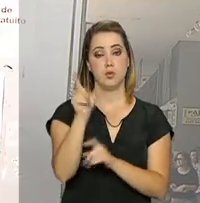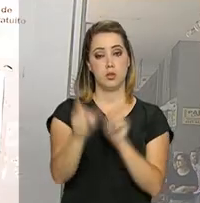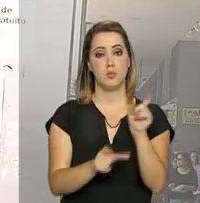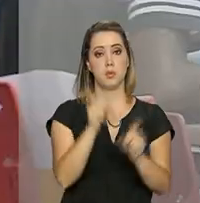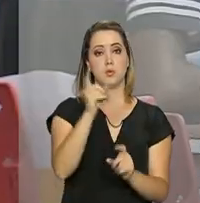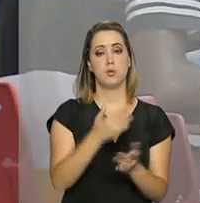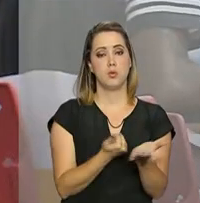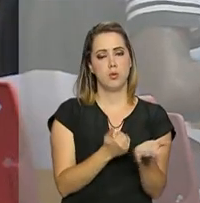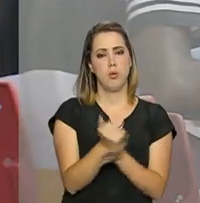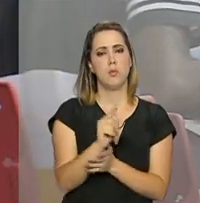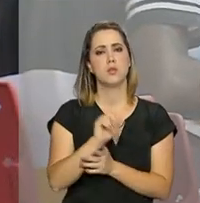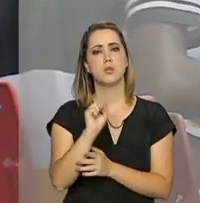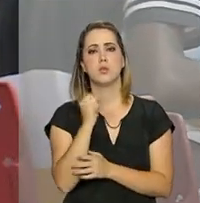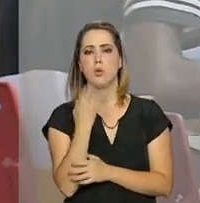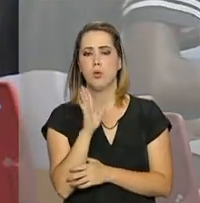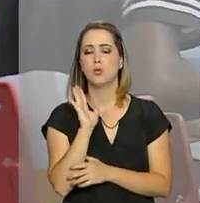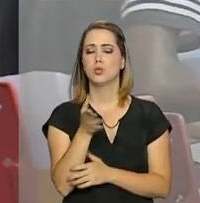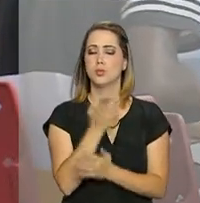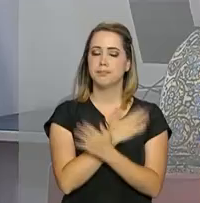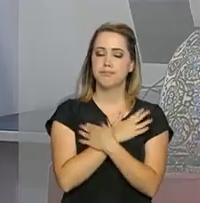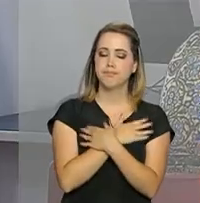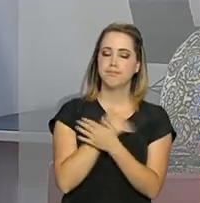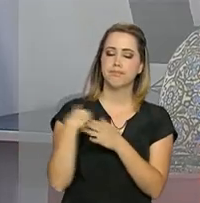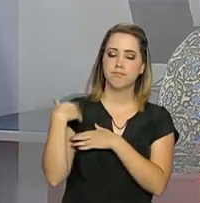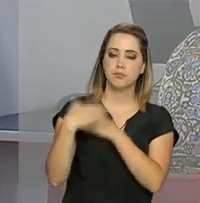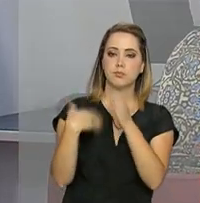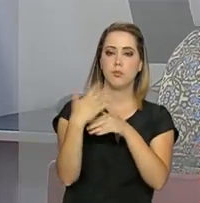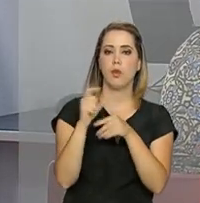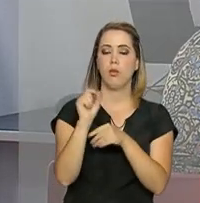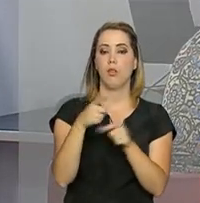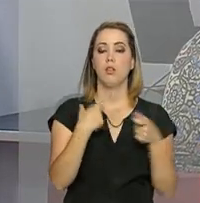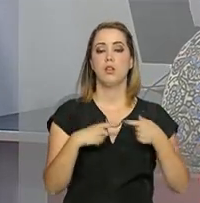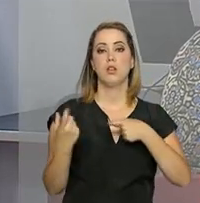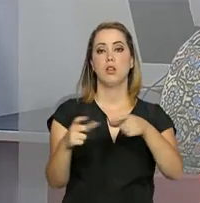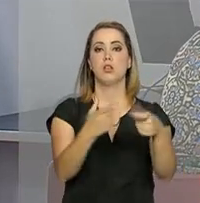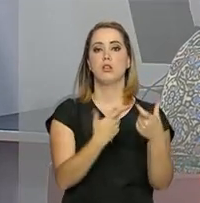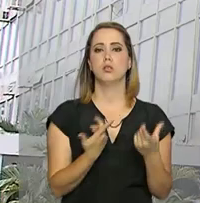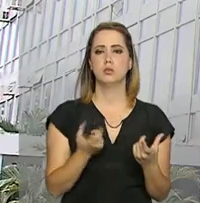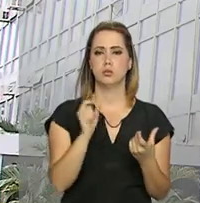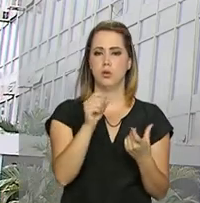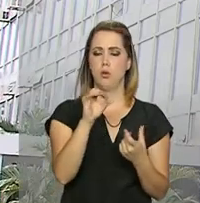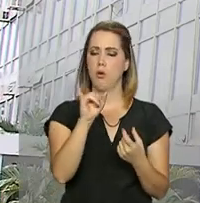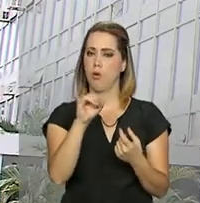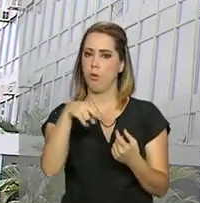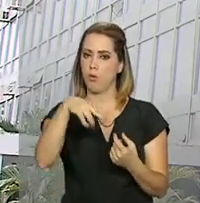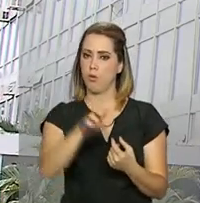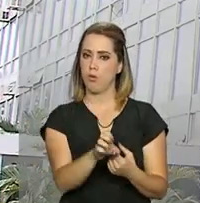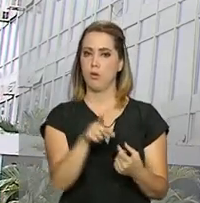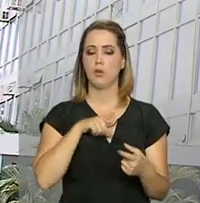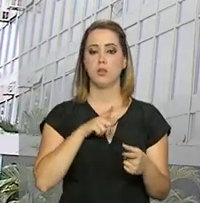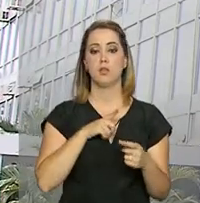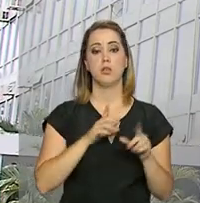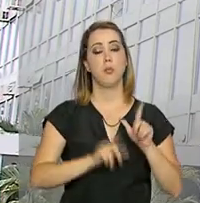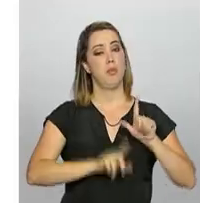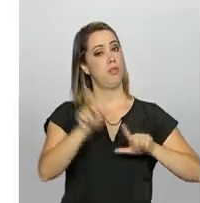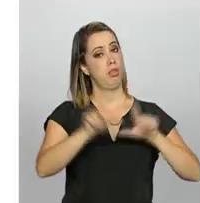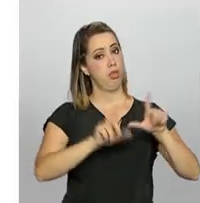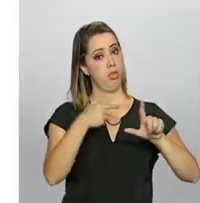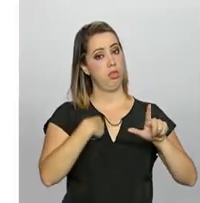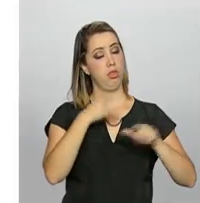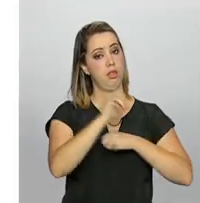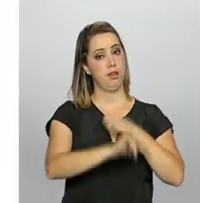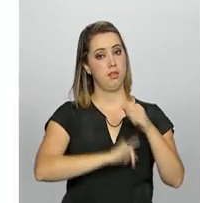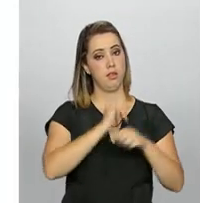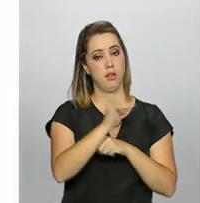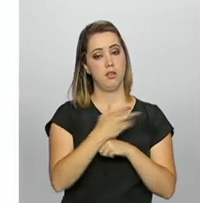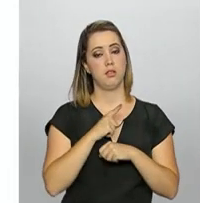ou quem já está há bastante tempo procurando emprego. Além dos postos de atendimento do CINE, o Ministério do Trabalho disponibiliza para a